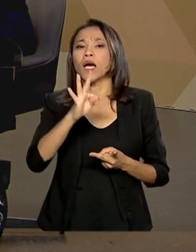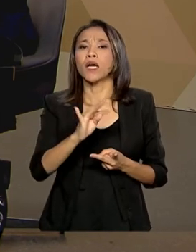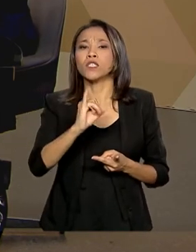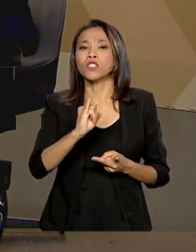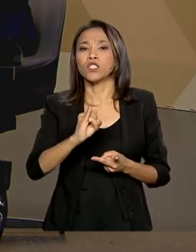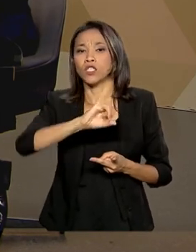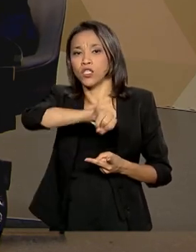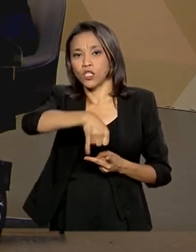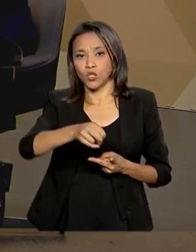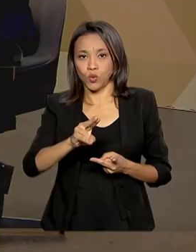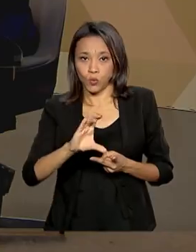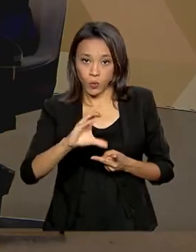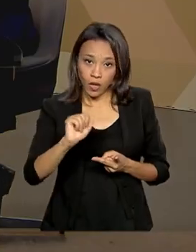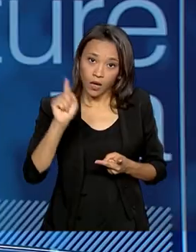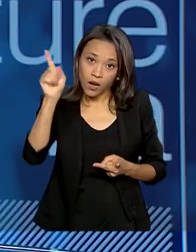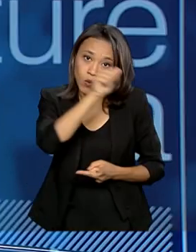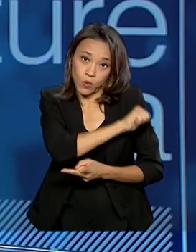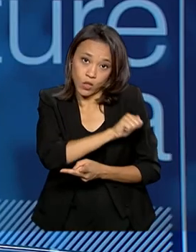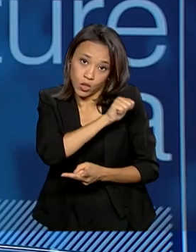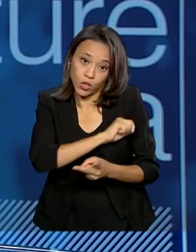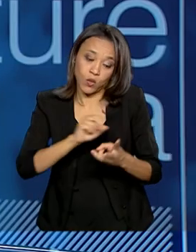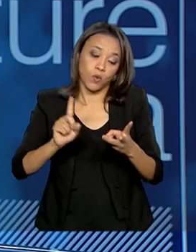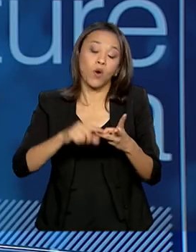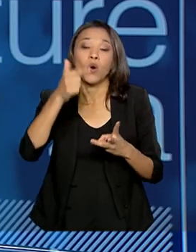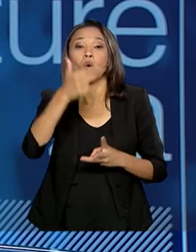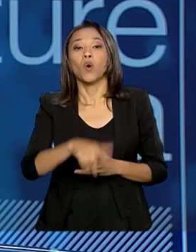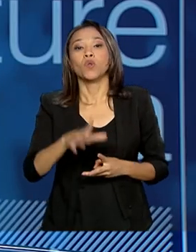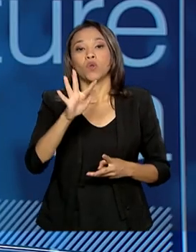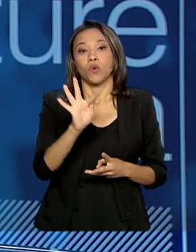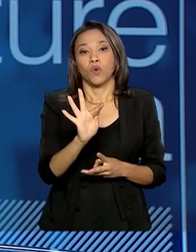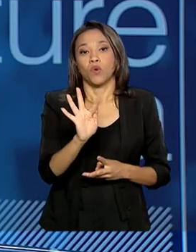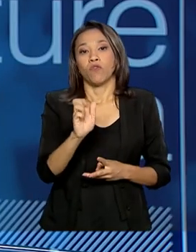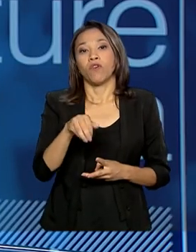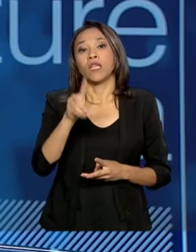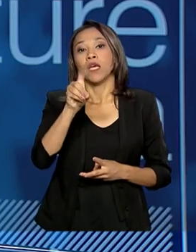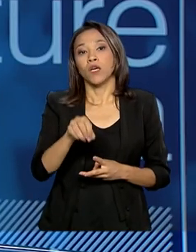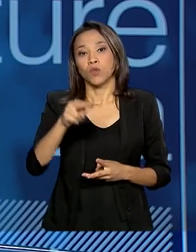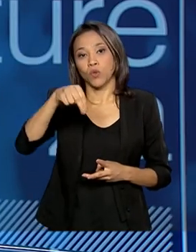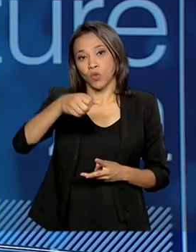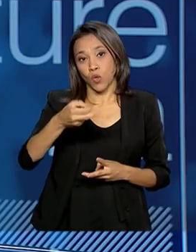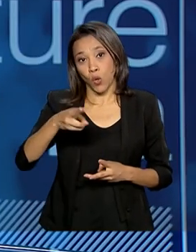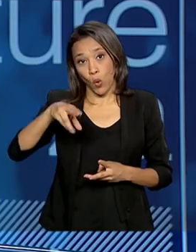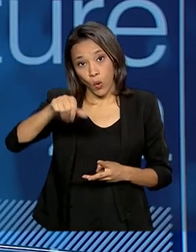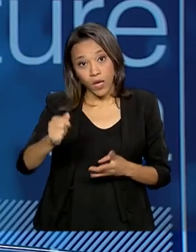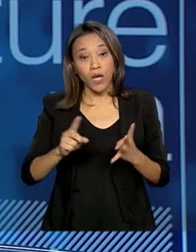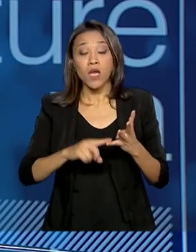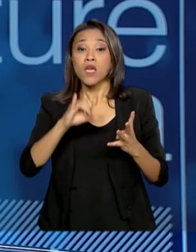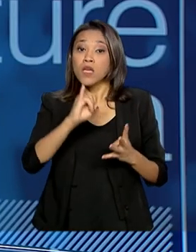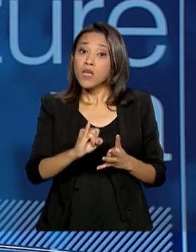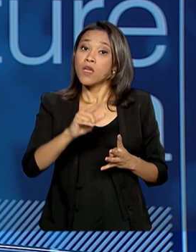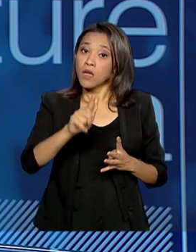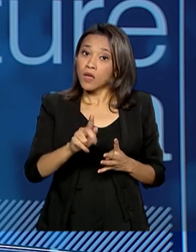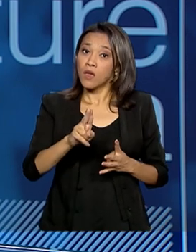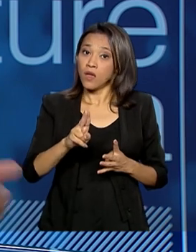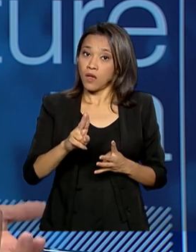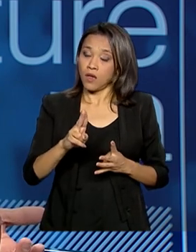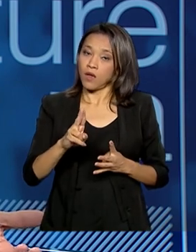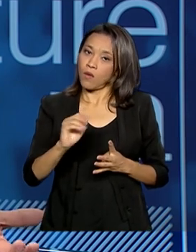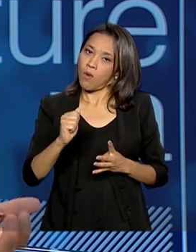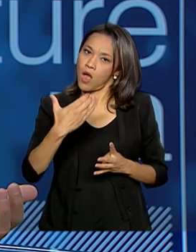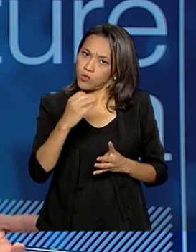né? Então, o Parque Nacional do Tijuca, Fernando Noronha, Iguaçu aumentou 20% de 2019 para...